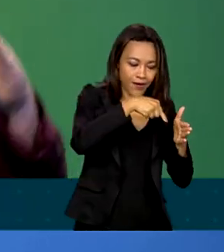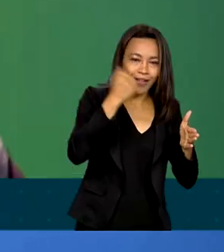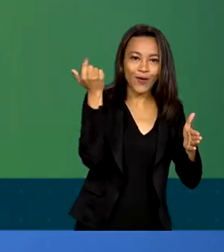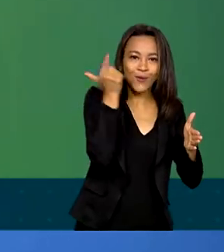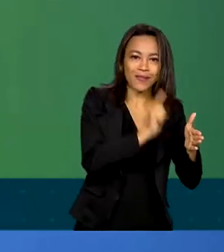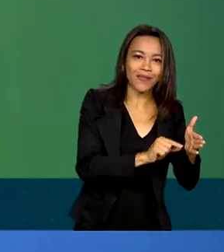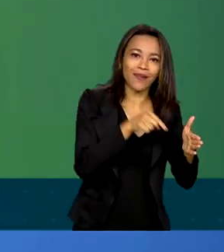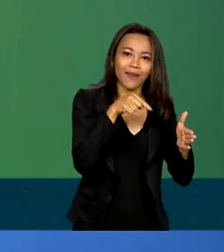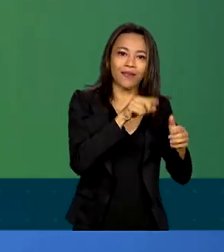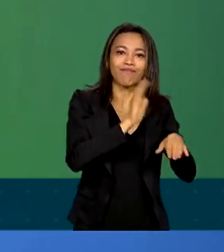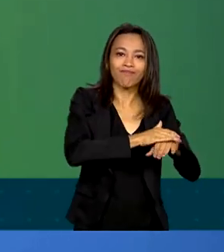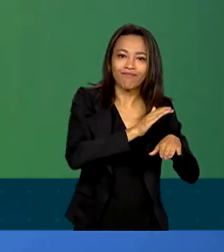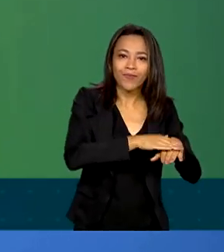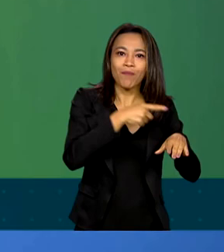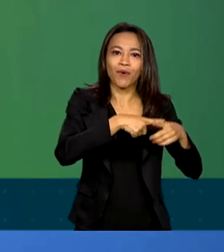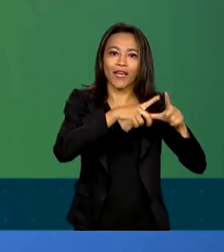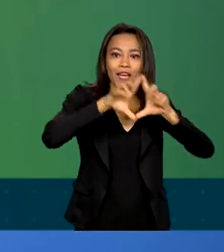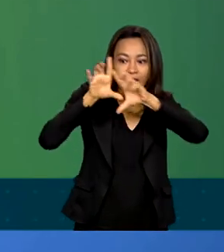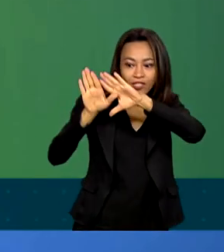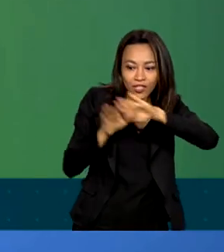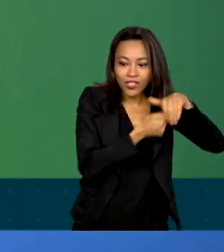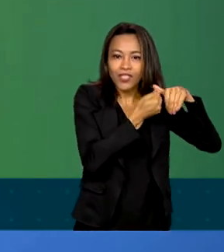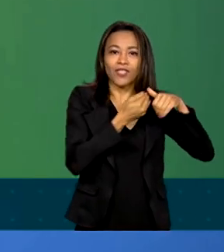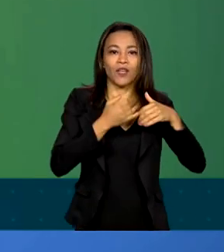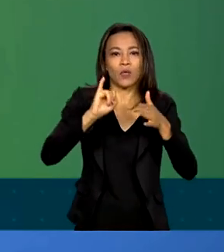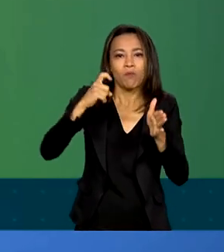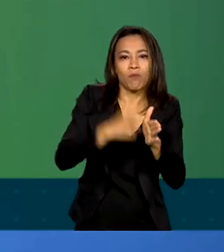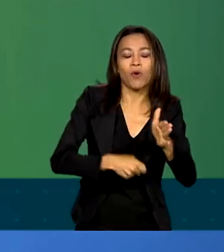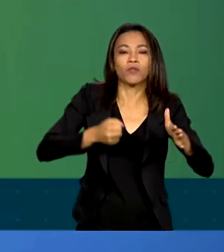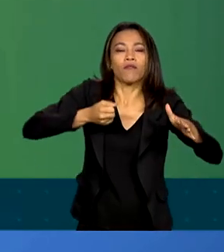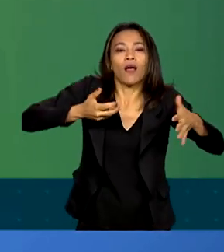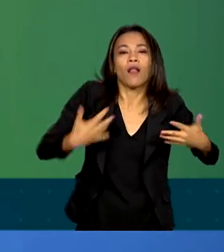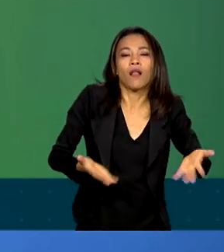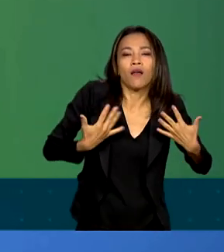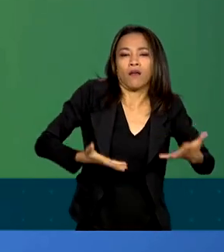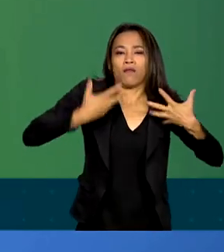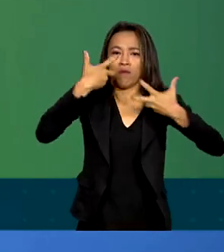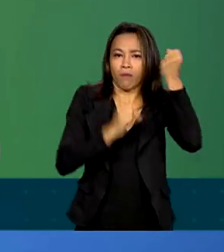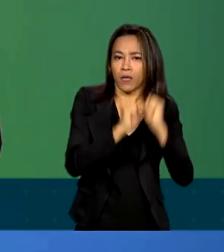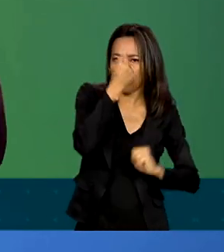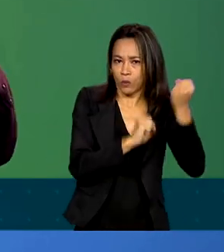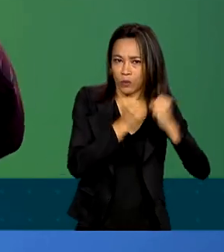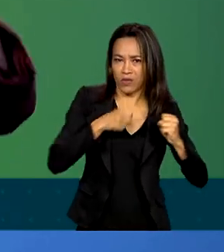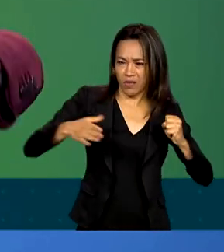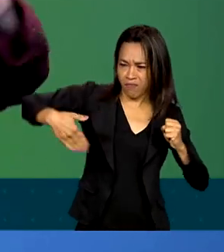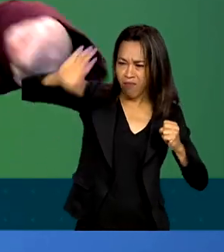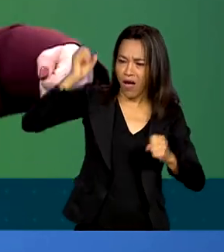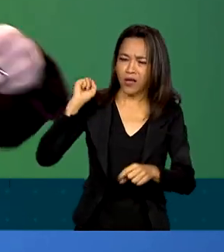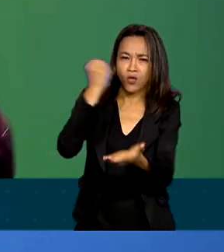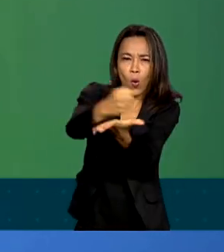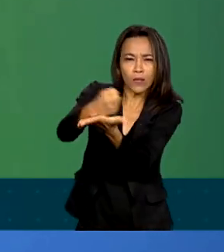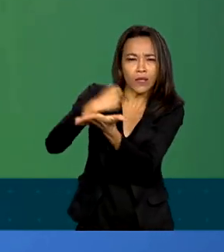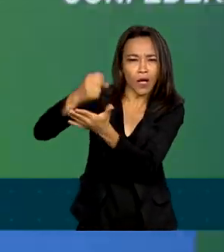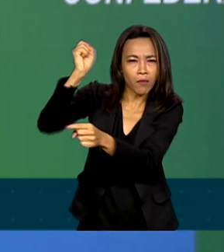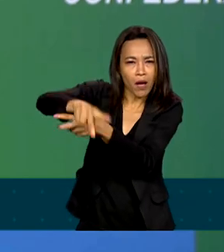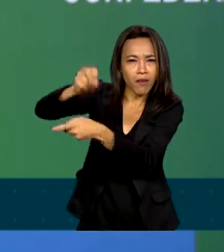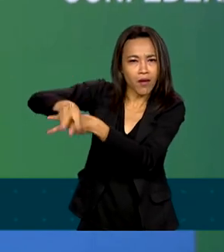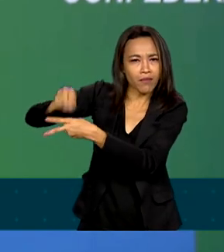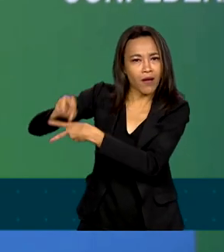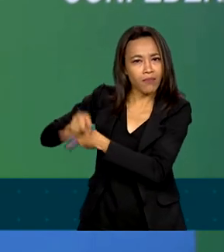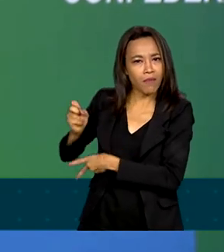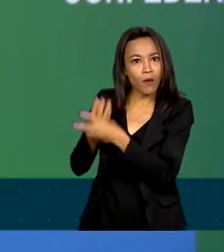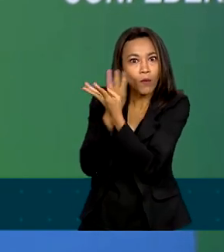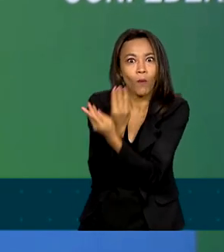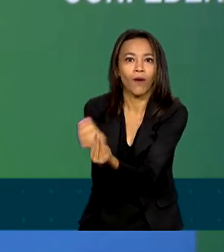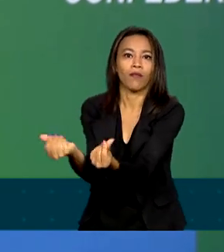Porque ela já desonera a indústria. Ela alivia a carga tributária da indústria, que é quem mais gera emprego com qualidade. Para